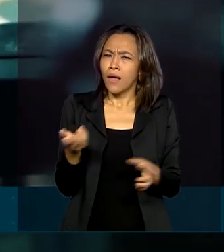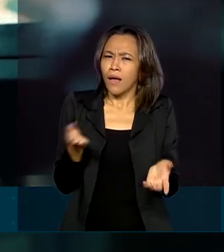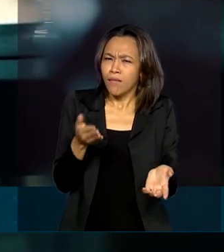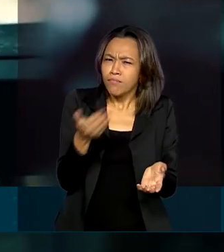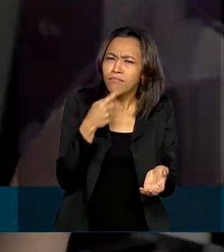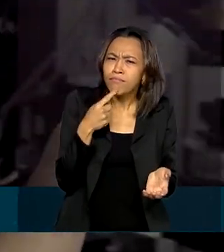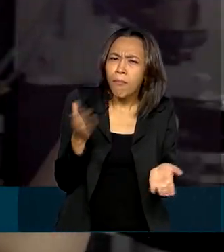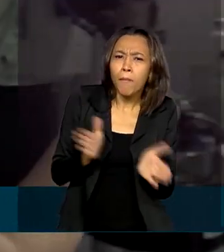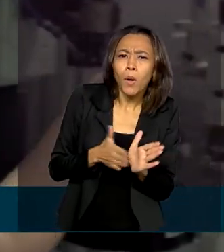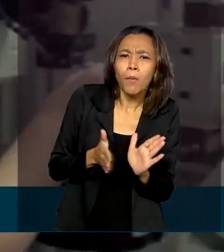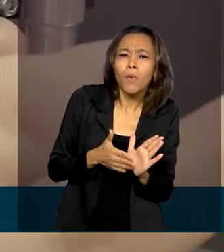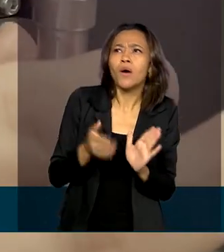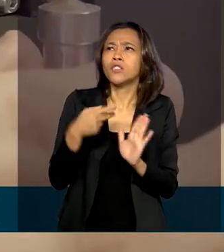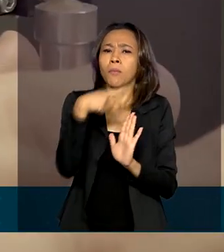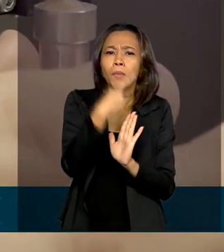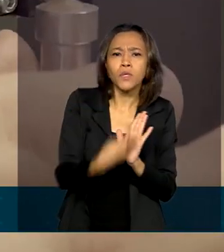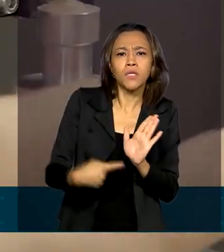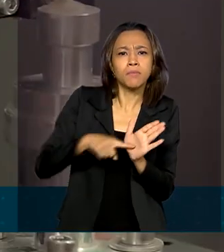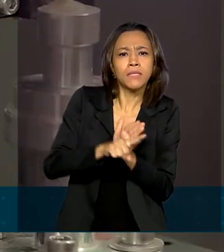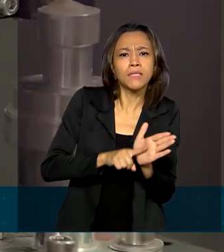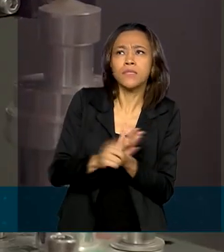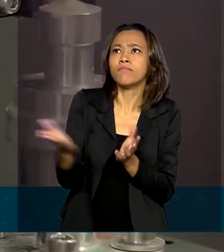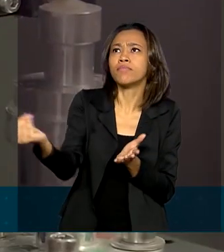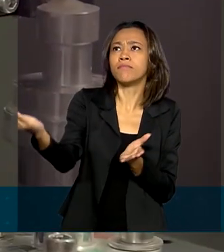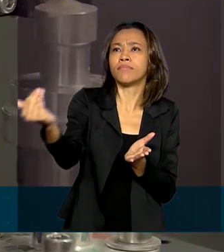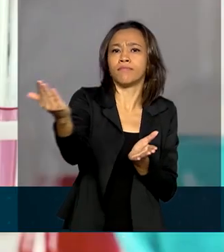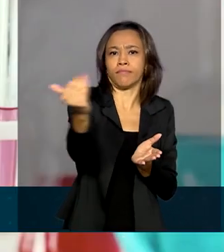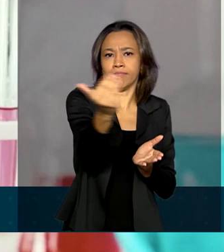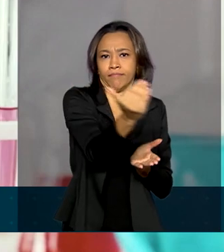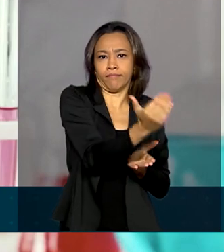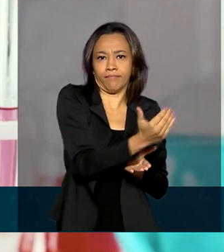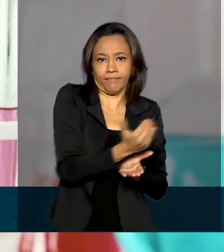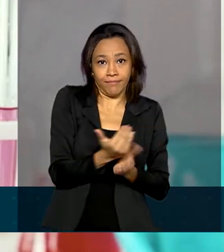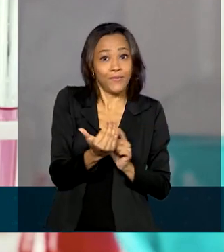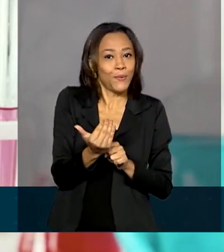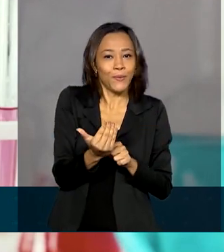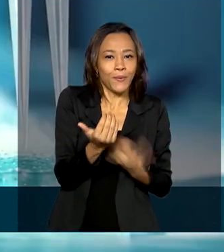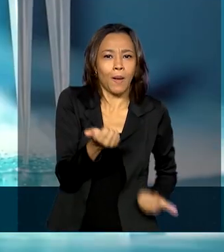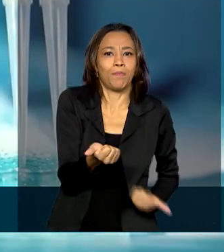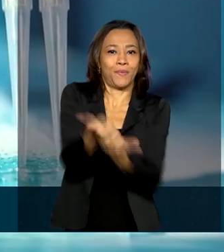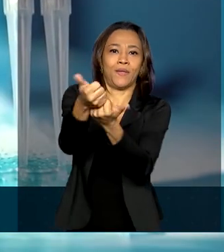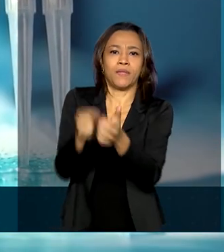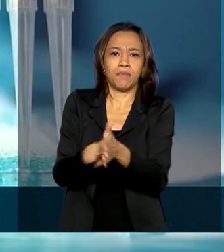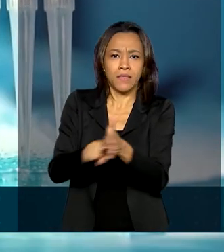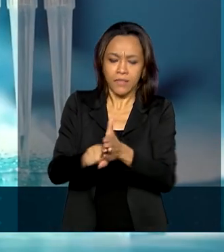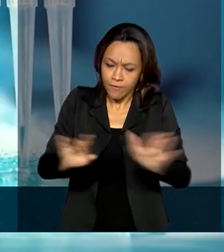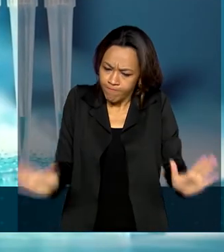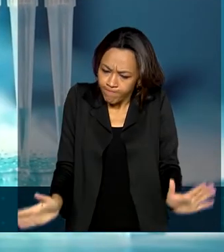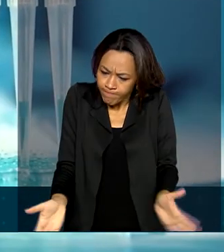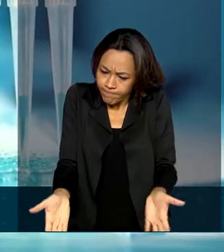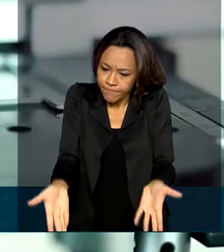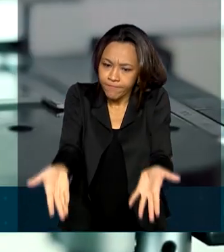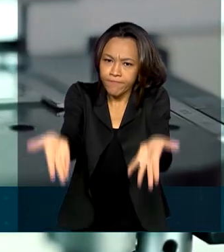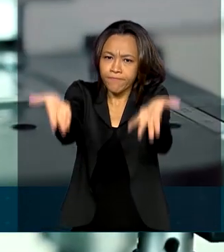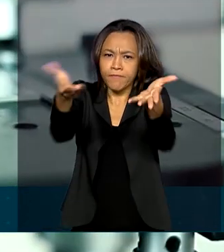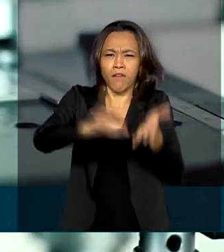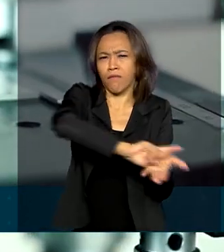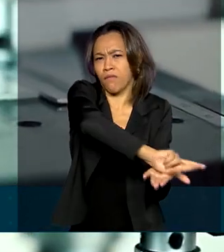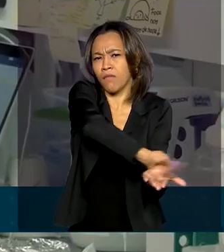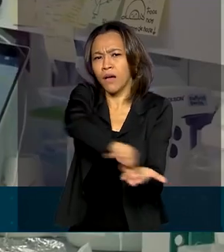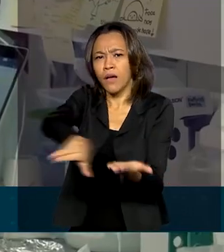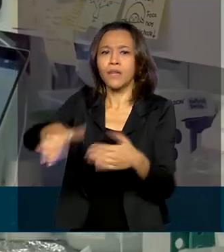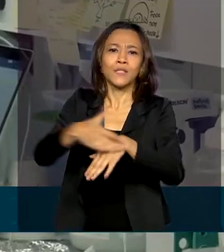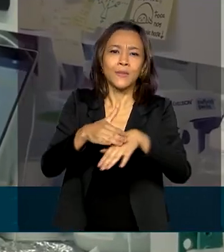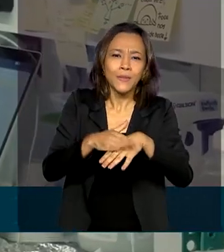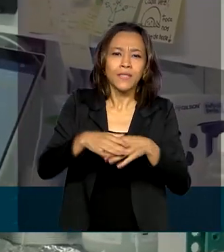propostas de outros objetos de estudo e assim apoiar o avanço de pesquisas para diversas doenças